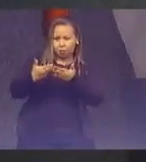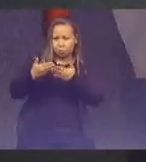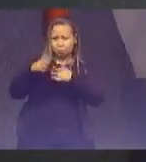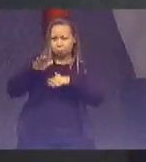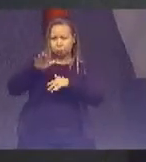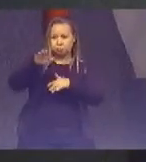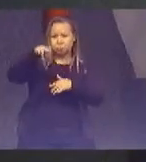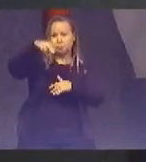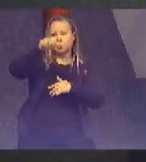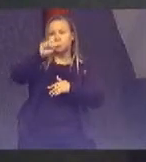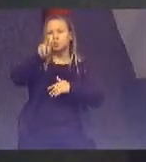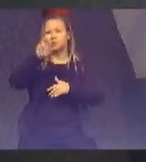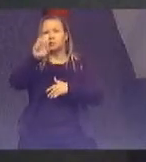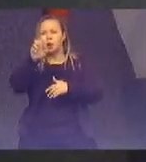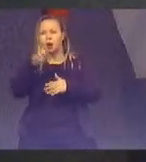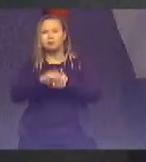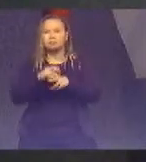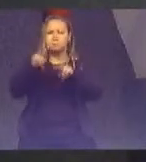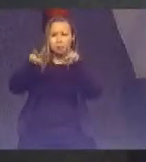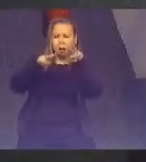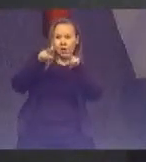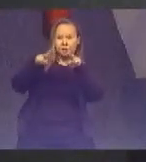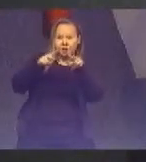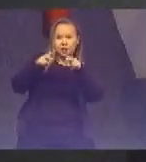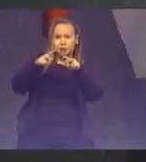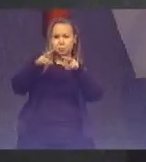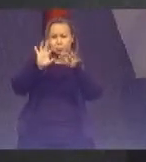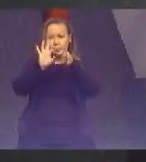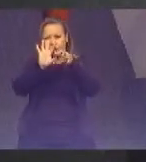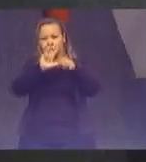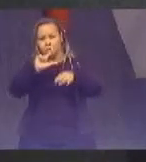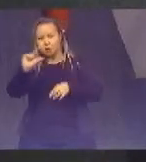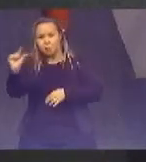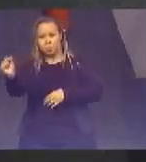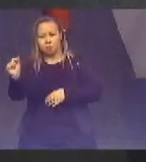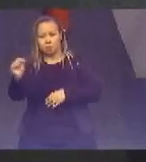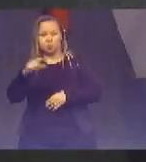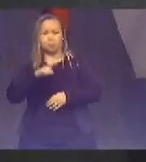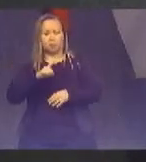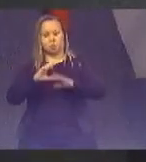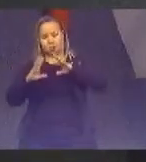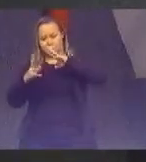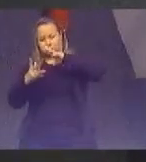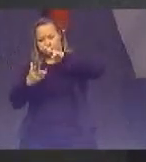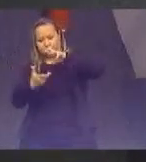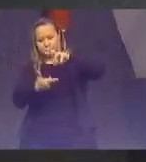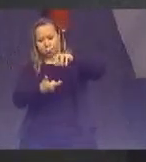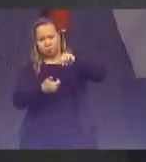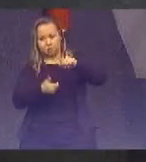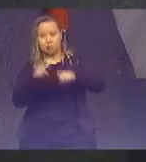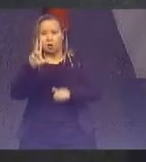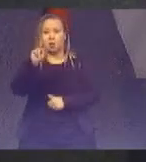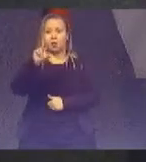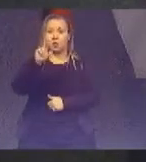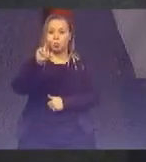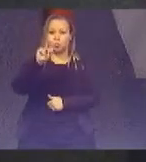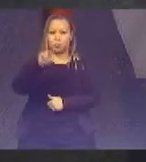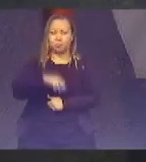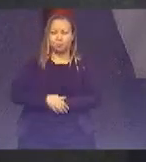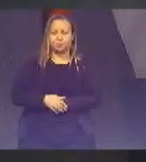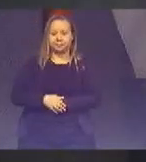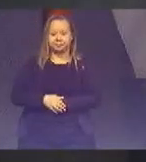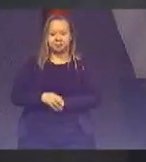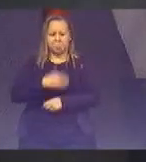órbita vista de longe a terra é uma bola azul mesclada com padrões de nuvens solos água área